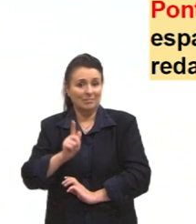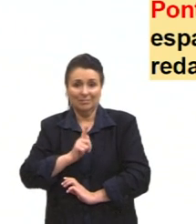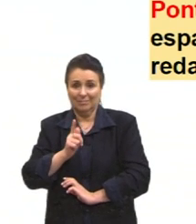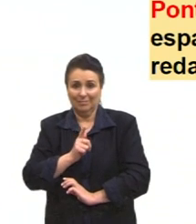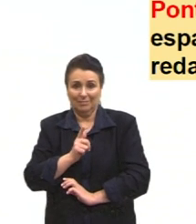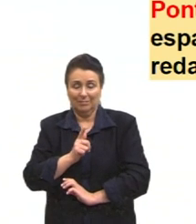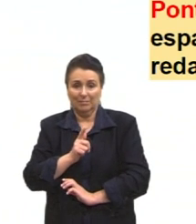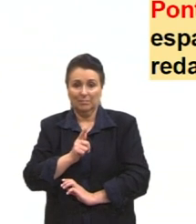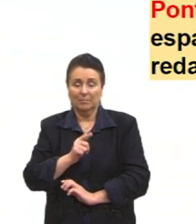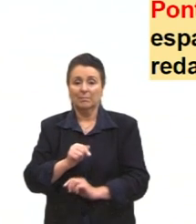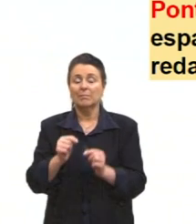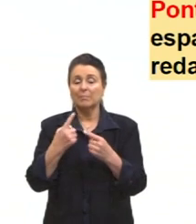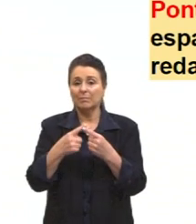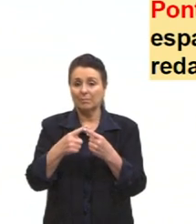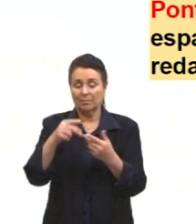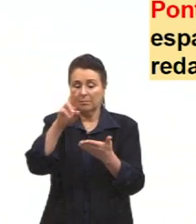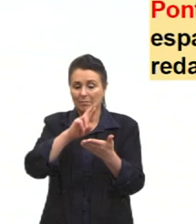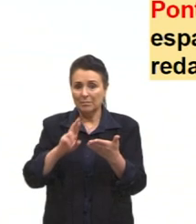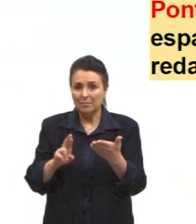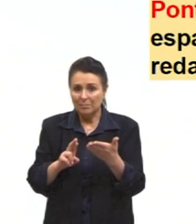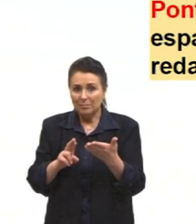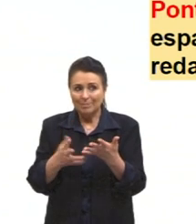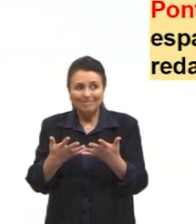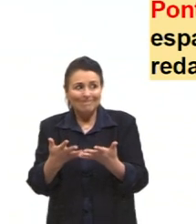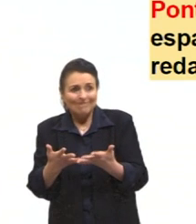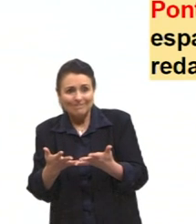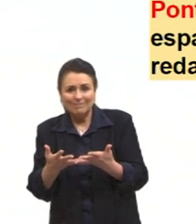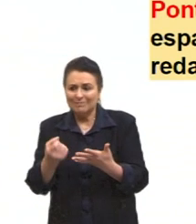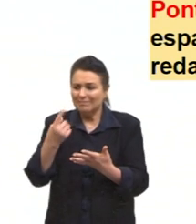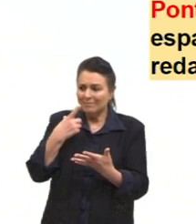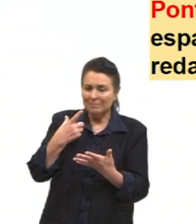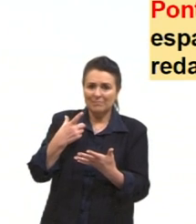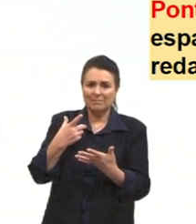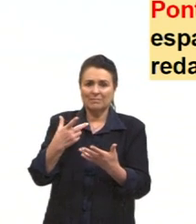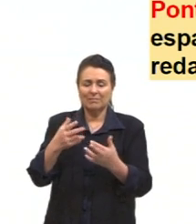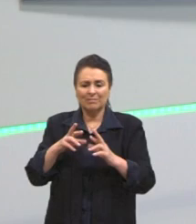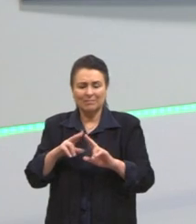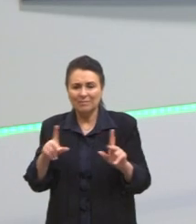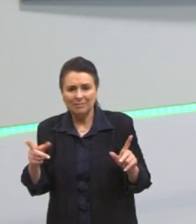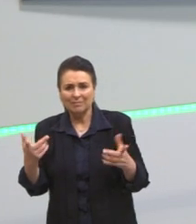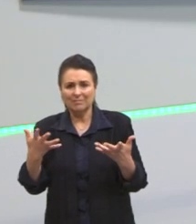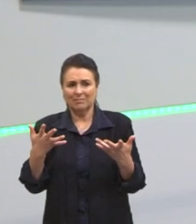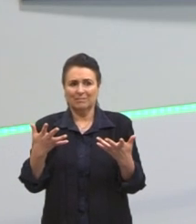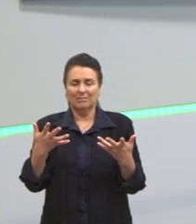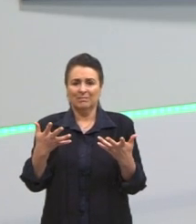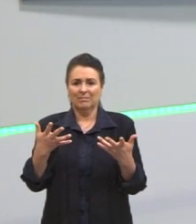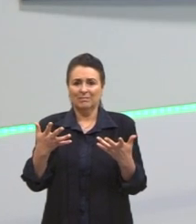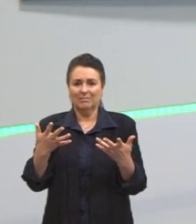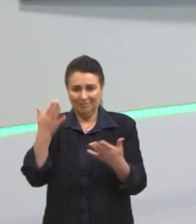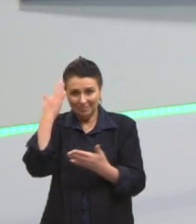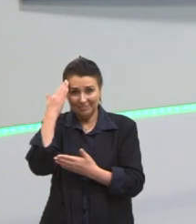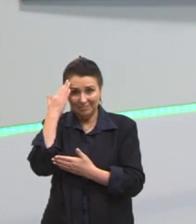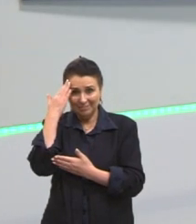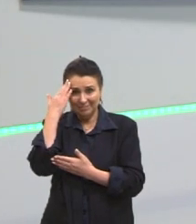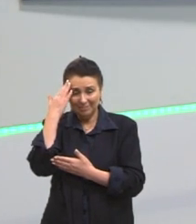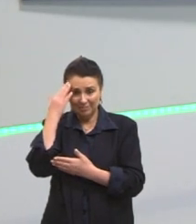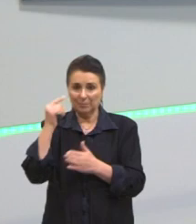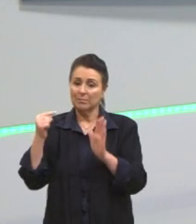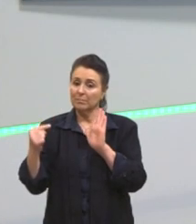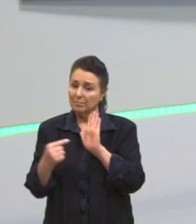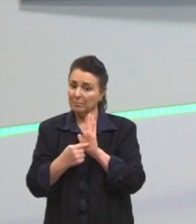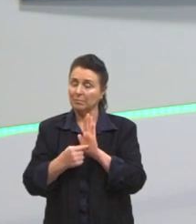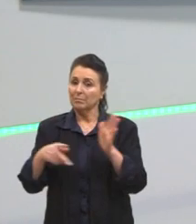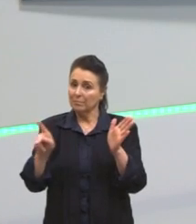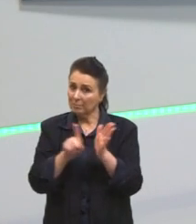que o ponto da redação se perca. Ou passe muito ou passe pouco. Mas que não esteja